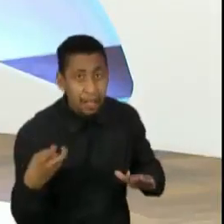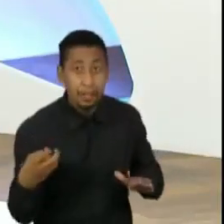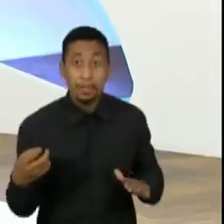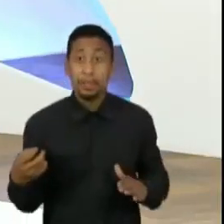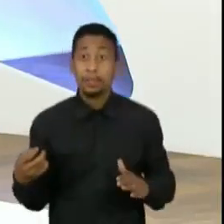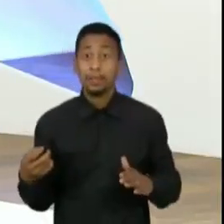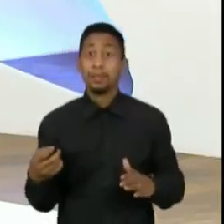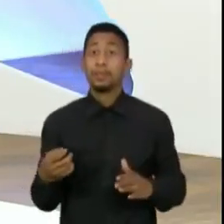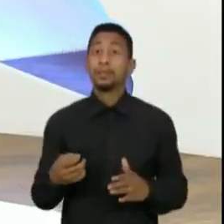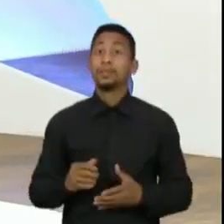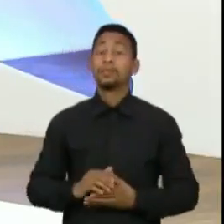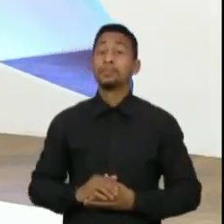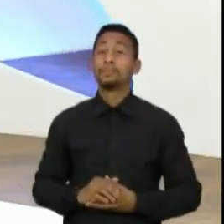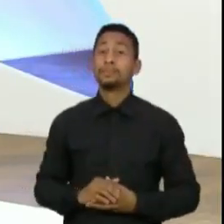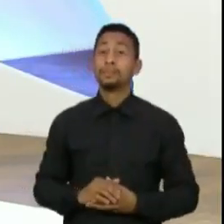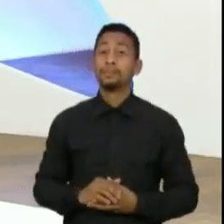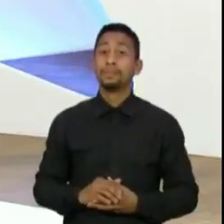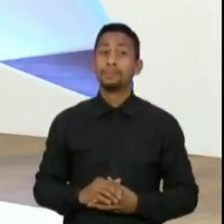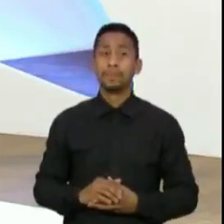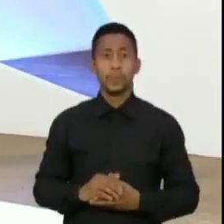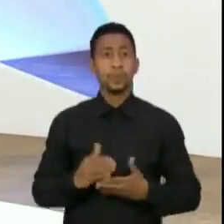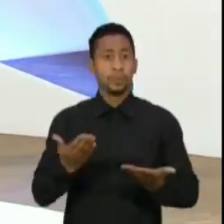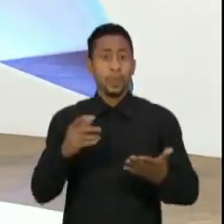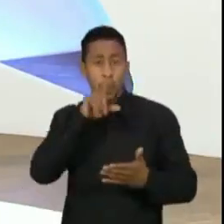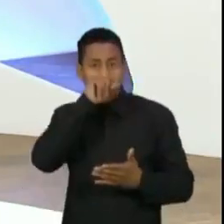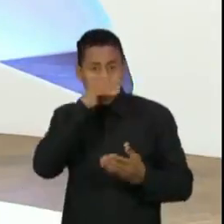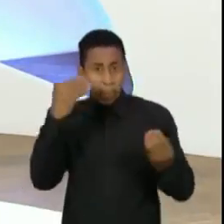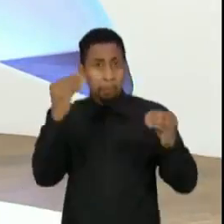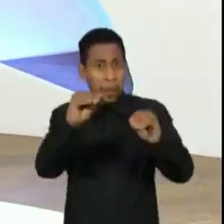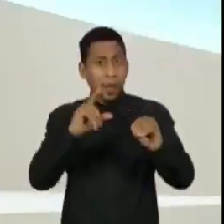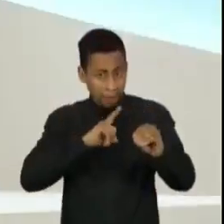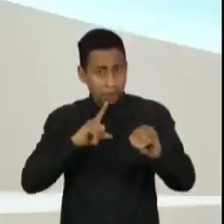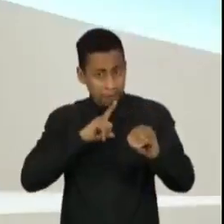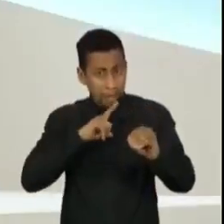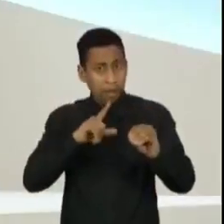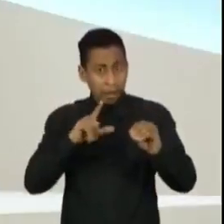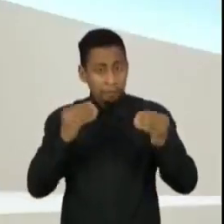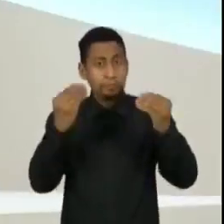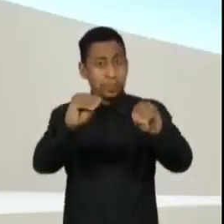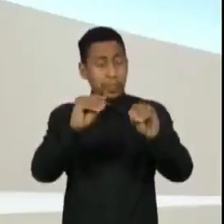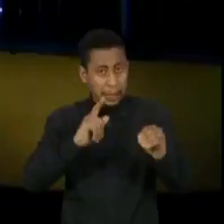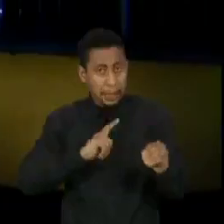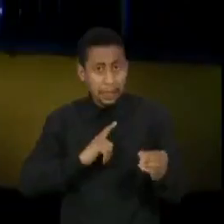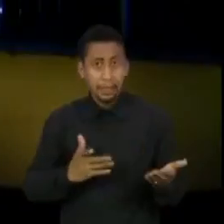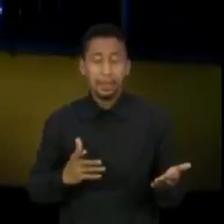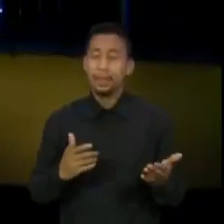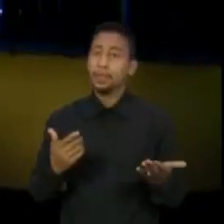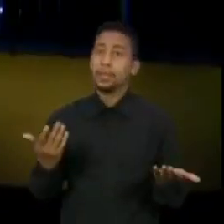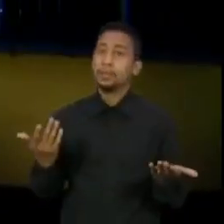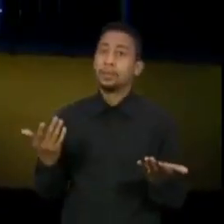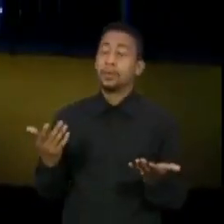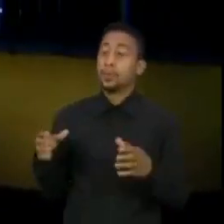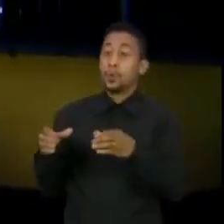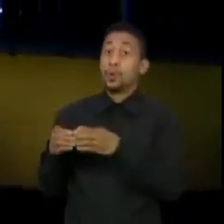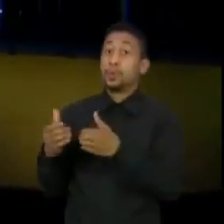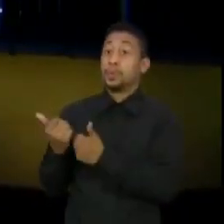porque... O tweet ficou registrado, né, senador? se apaga. alguém da minha própria assessoria,